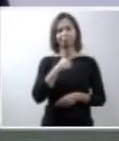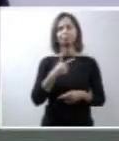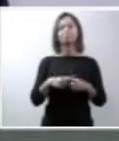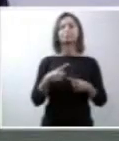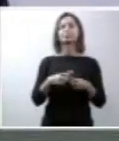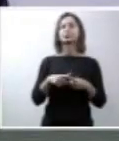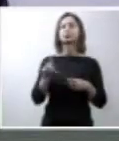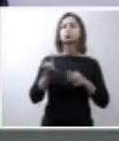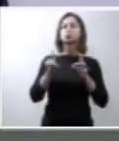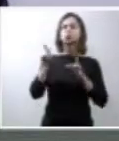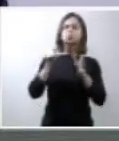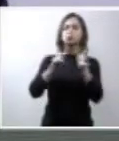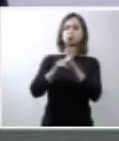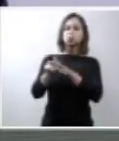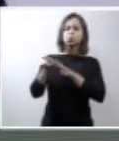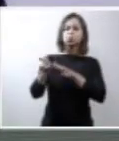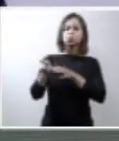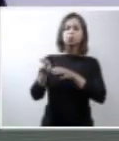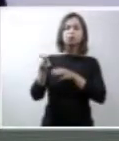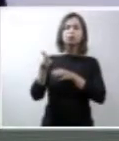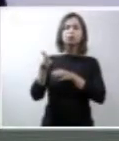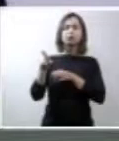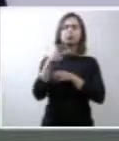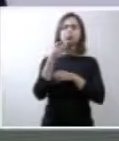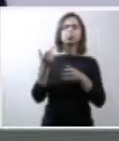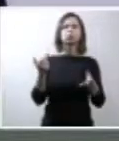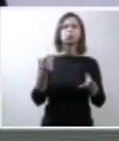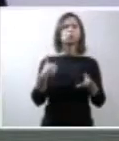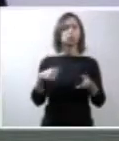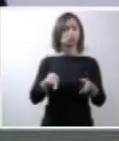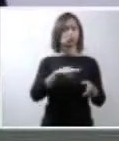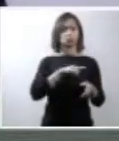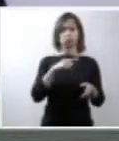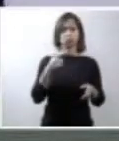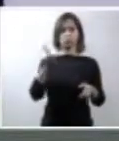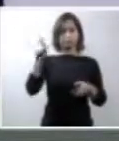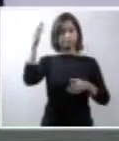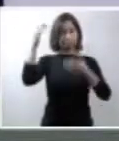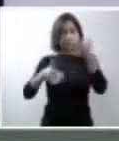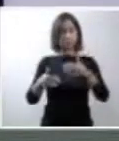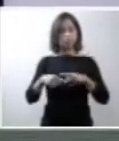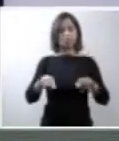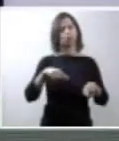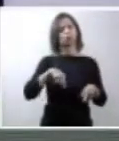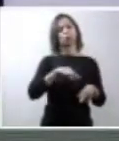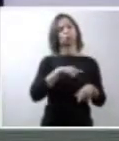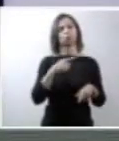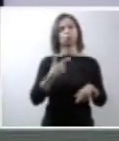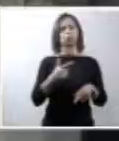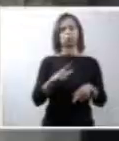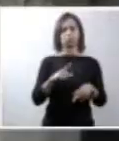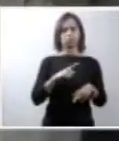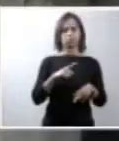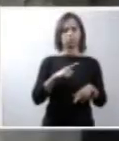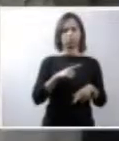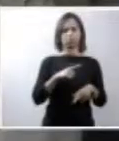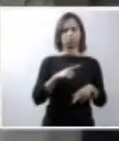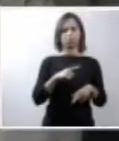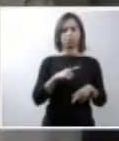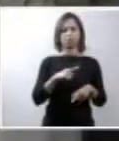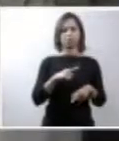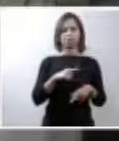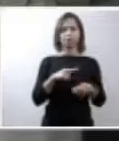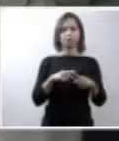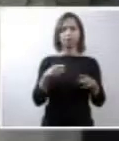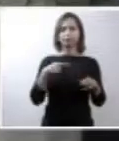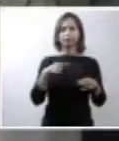colocação, segundo a qual nós não temos uma pretendida, mas uma pretensa